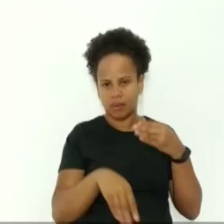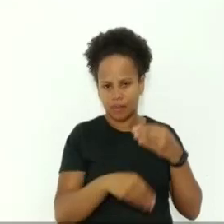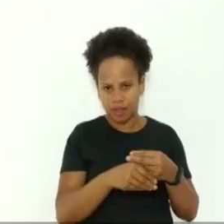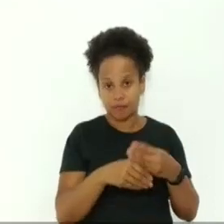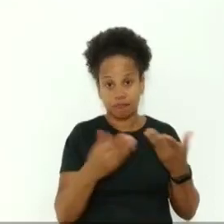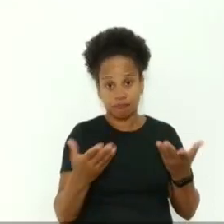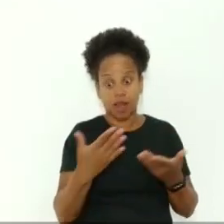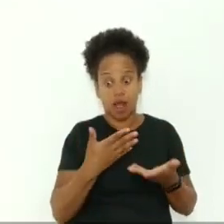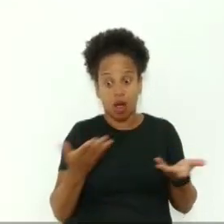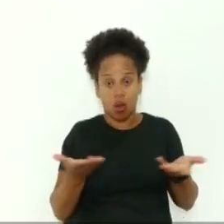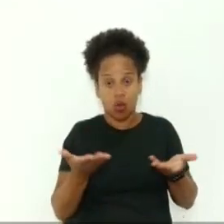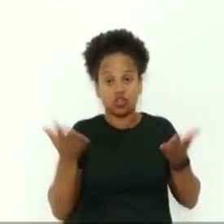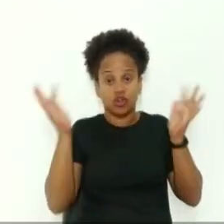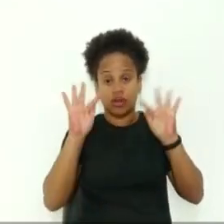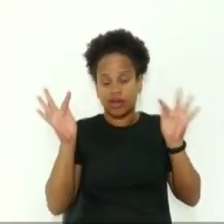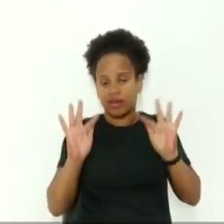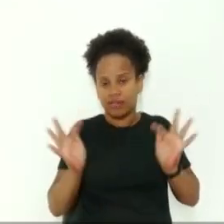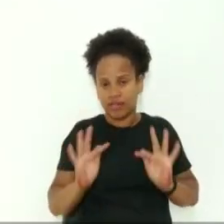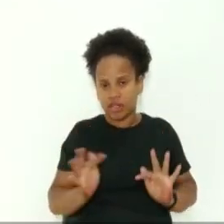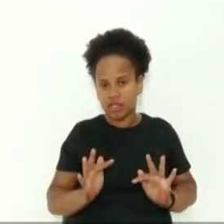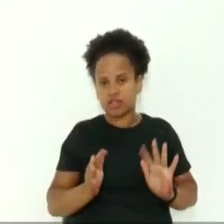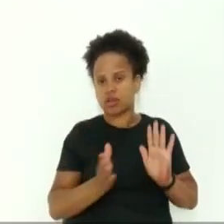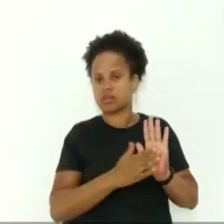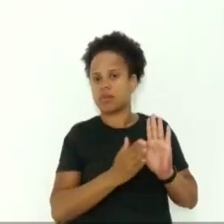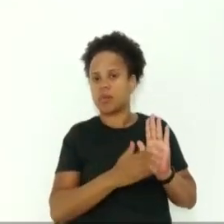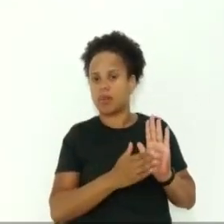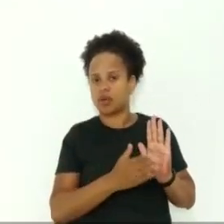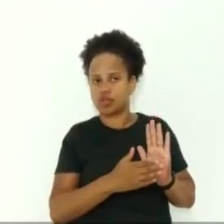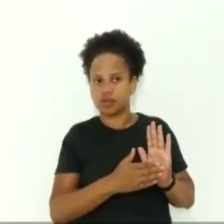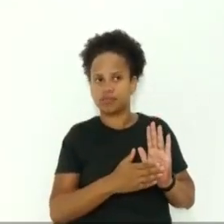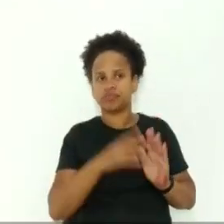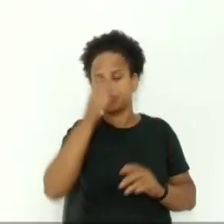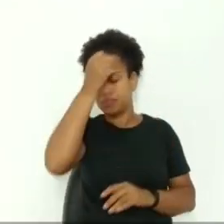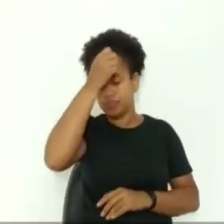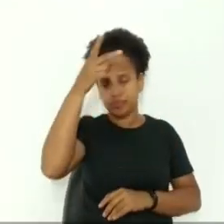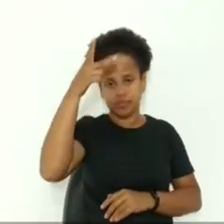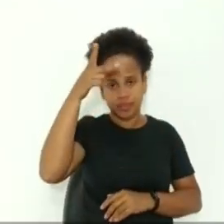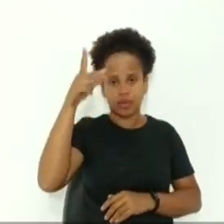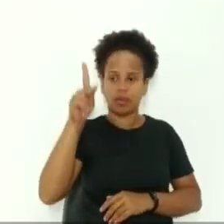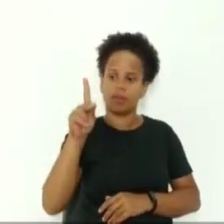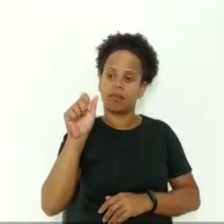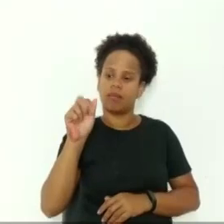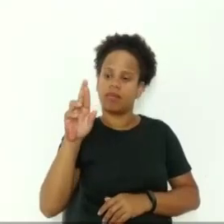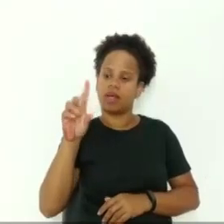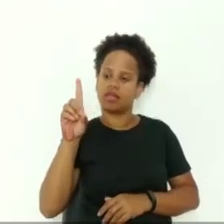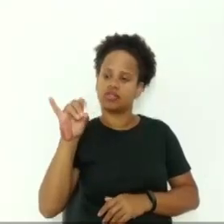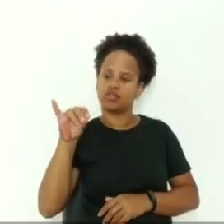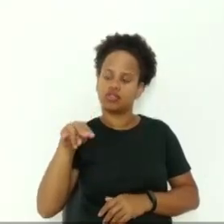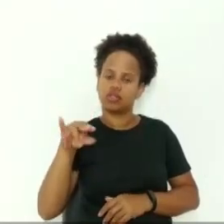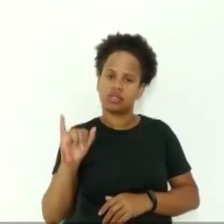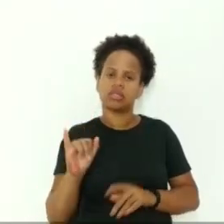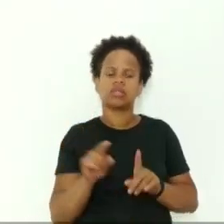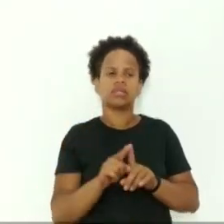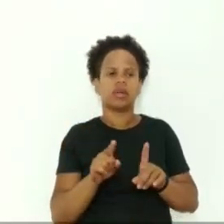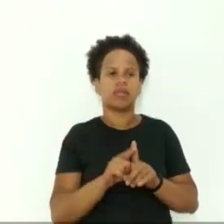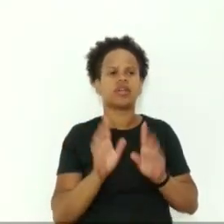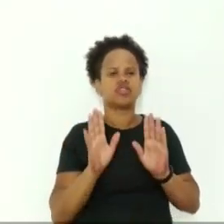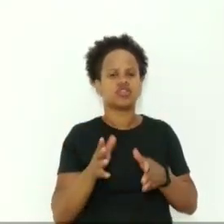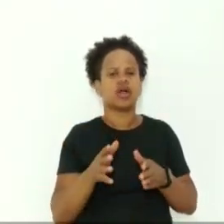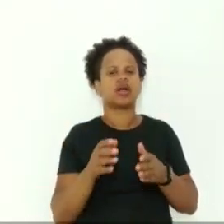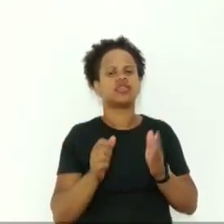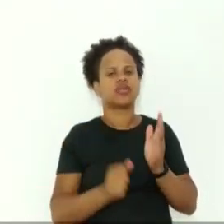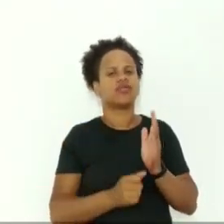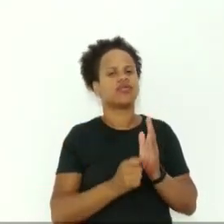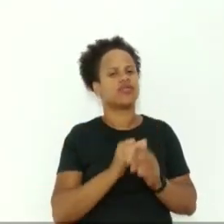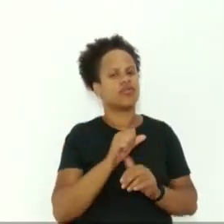proposta do prefeito Pardini, depois também de ter feito várias outras alterações